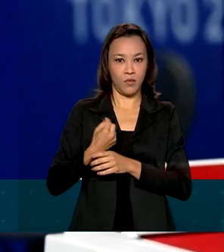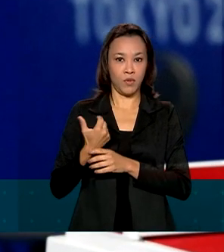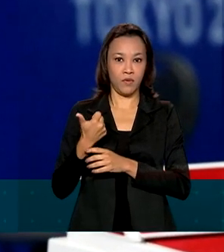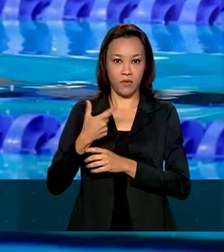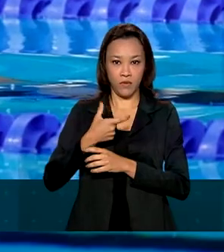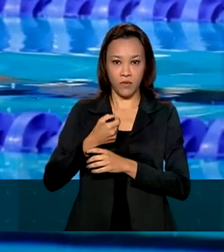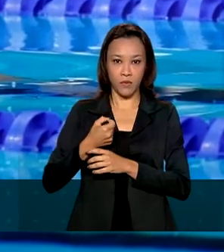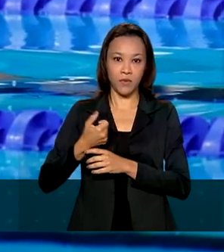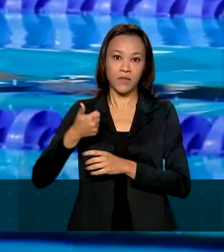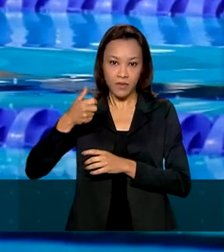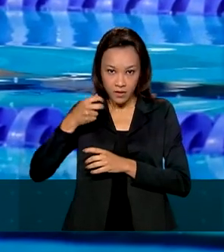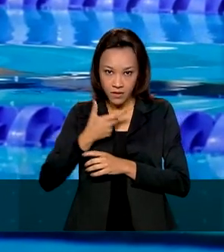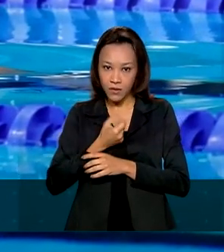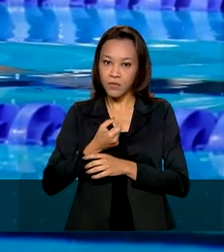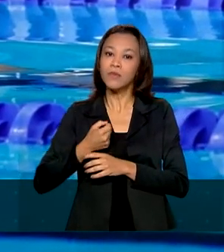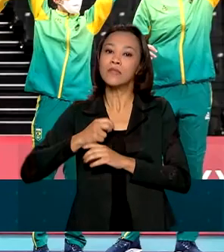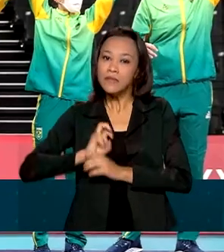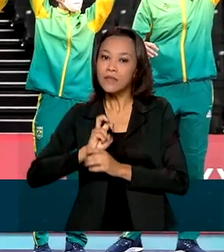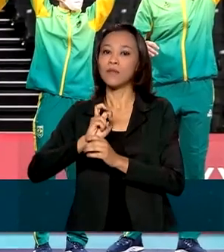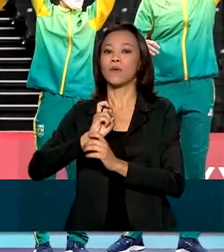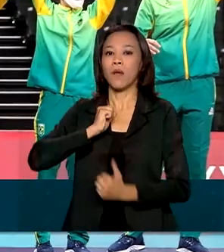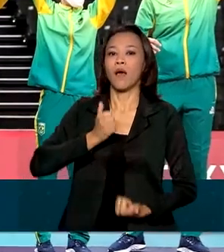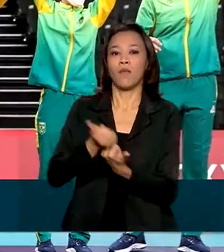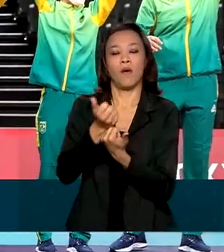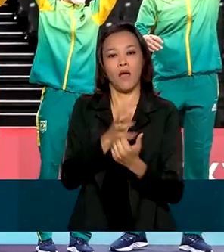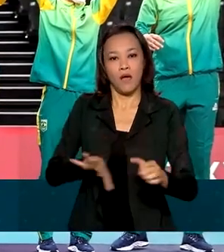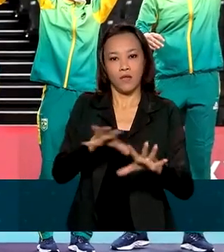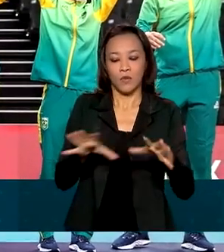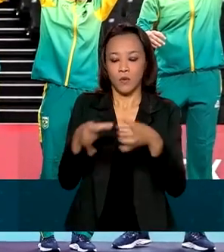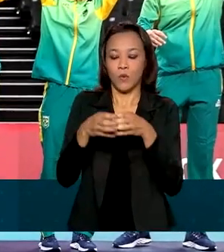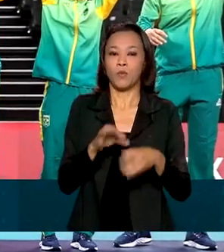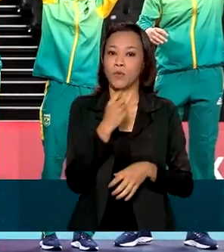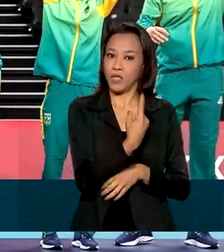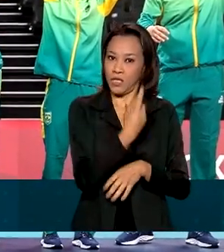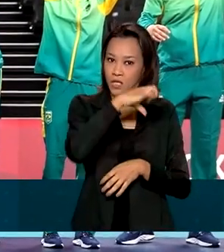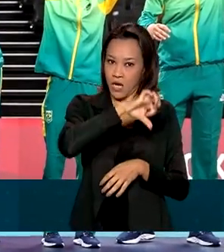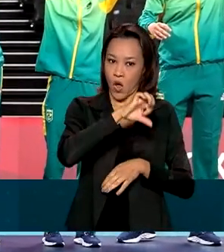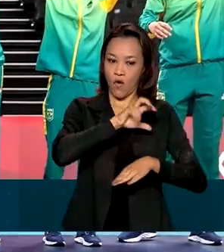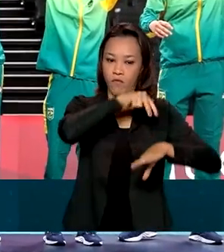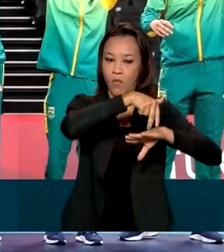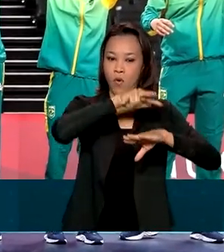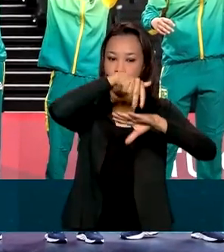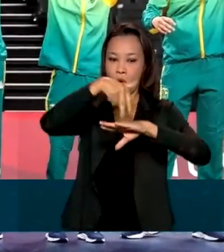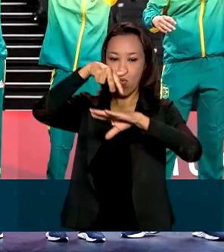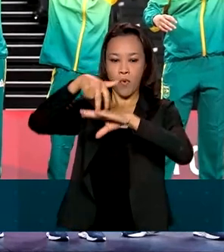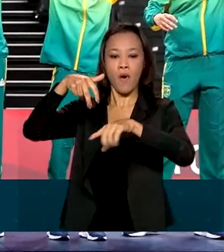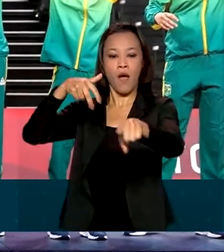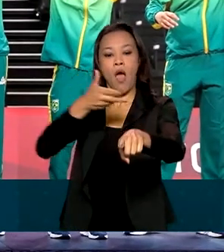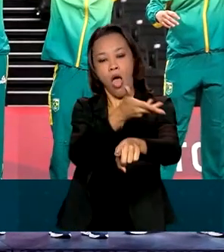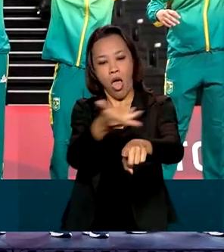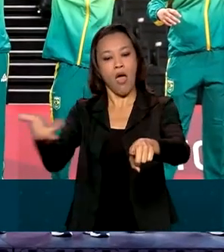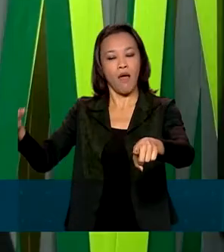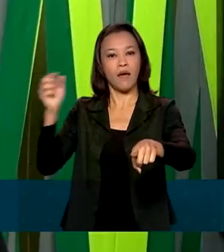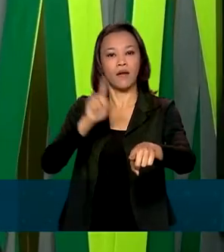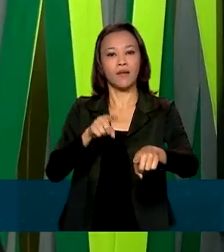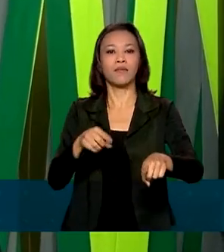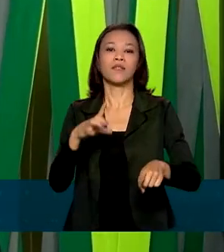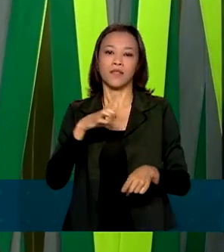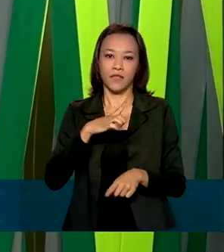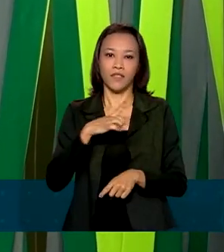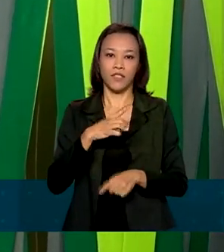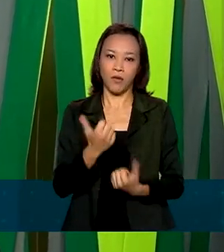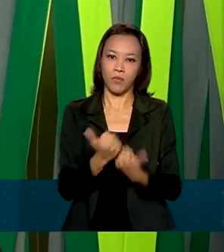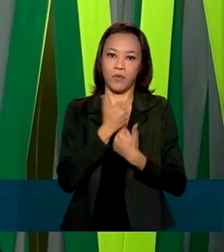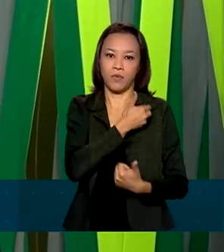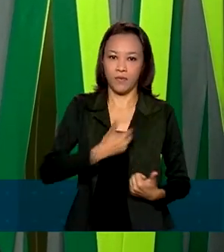linha de incentivos aos esportistas. 19 dos 21 pódios eram de atletas que têm o benefício. Na base,